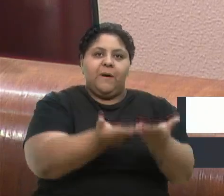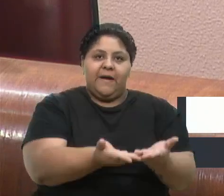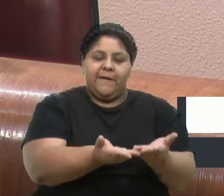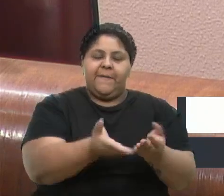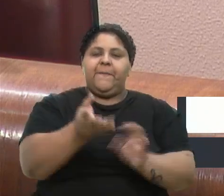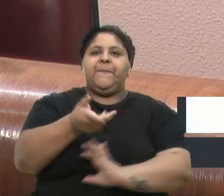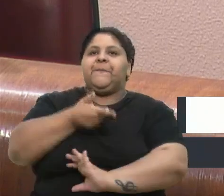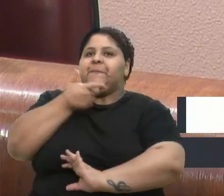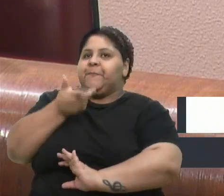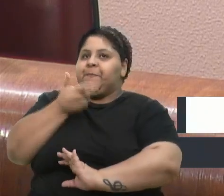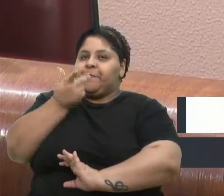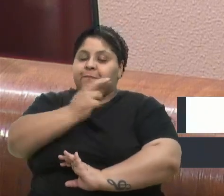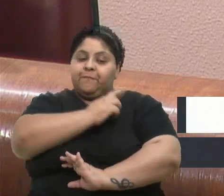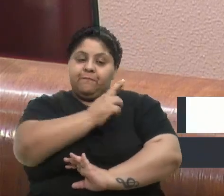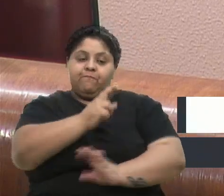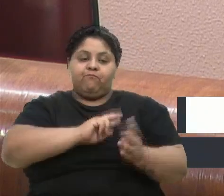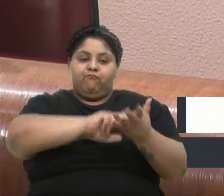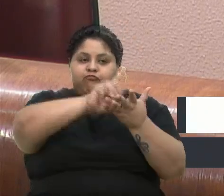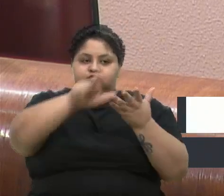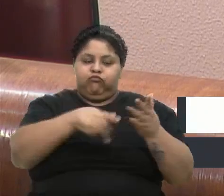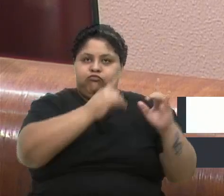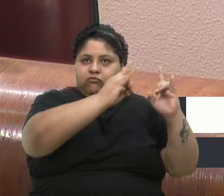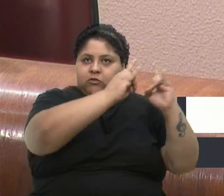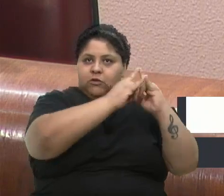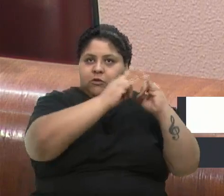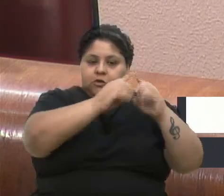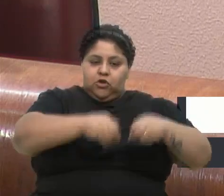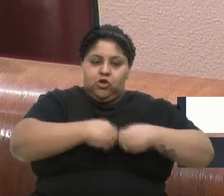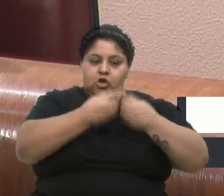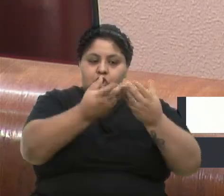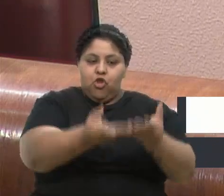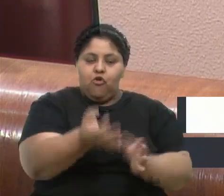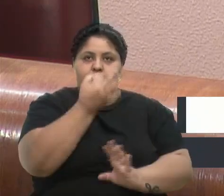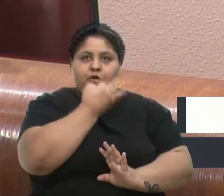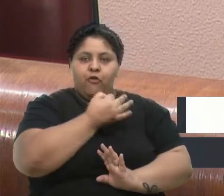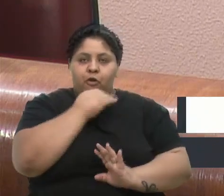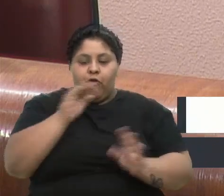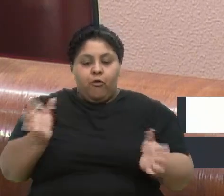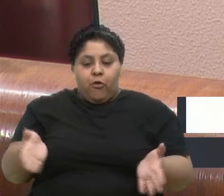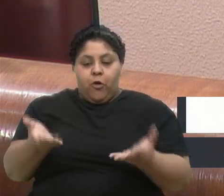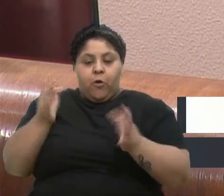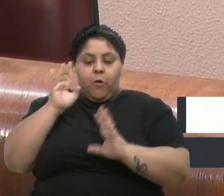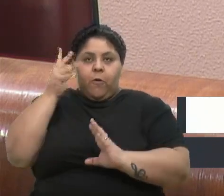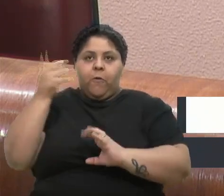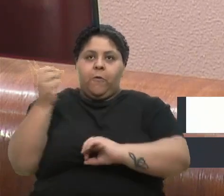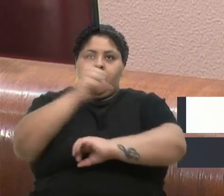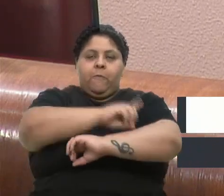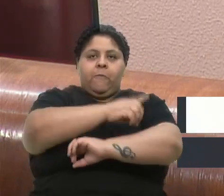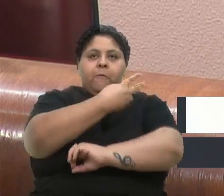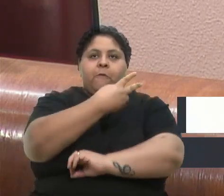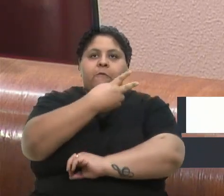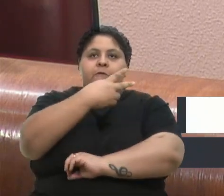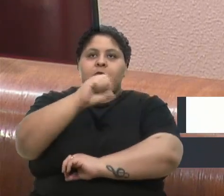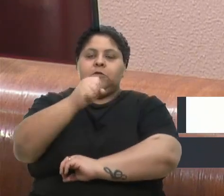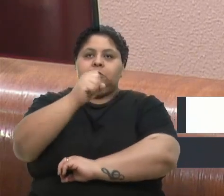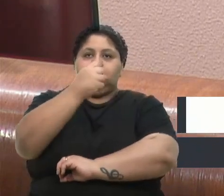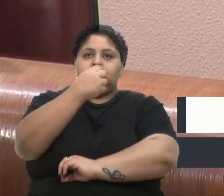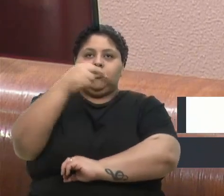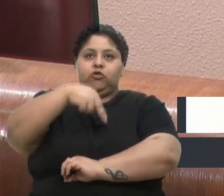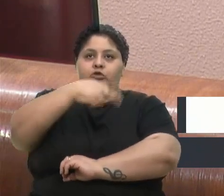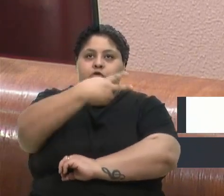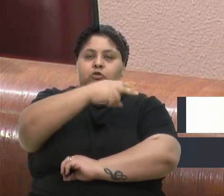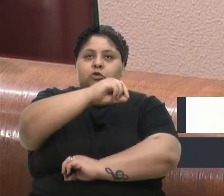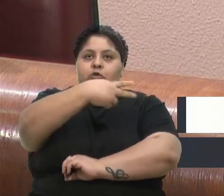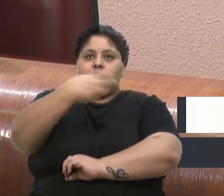falar em nome de várias entidades sobre Doa Caxias, evento que ocorre no dia 28 de 11 de 2023 em Caxias do Sul.